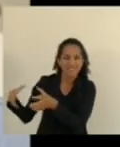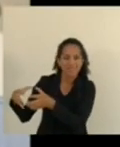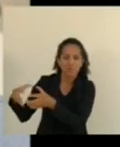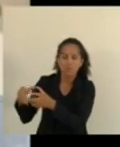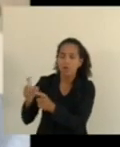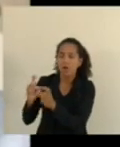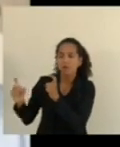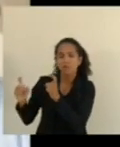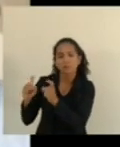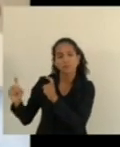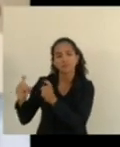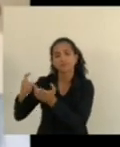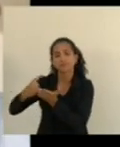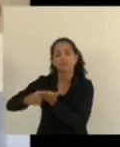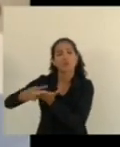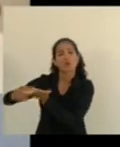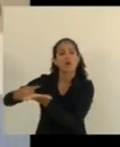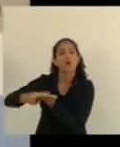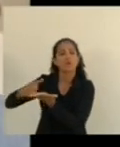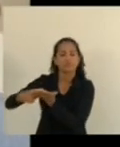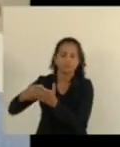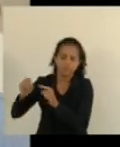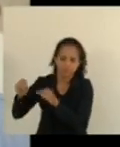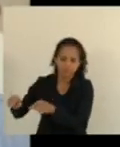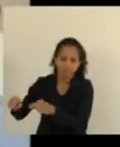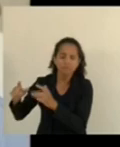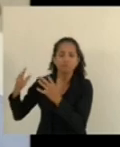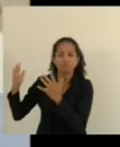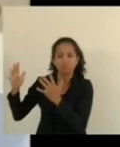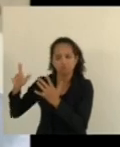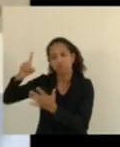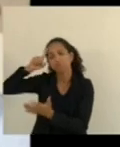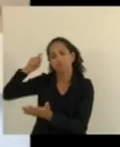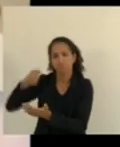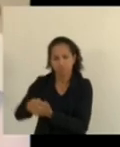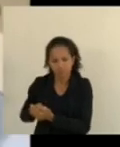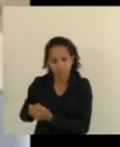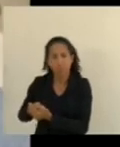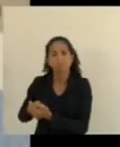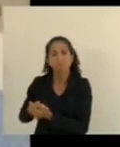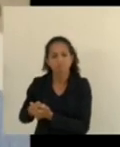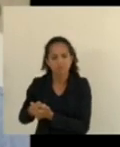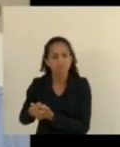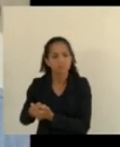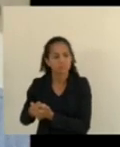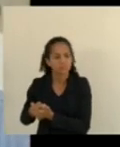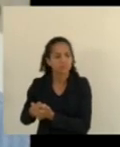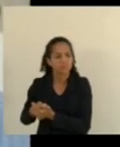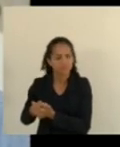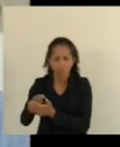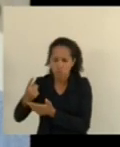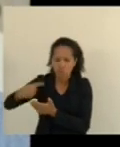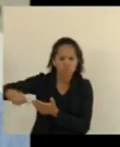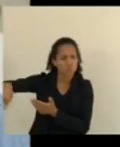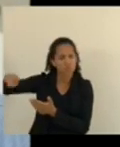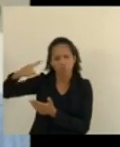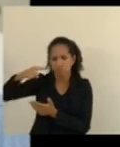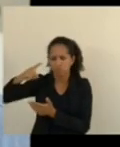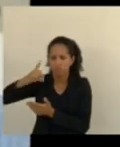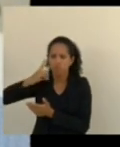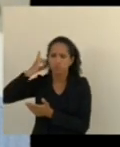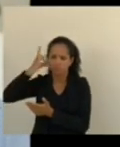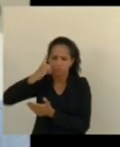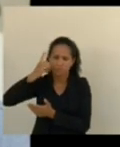foi aplaudido a decisão e tomada a decisão unânime dos seus deputados